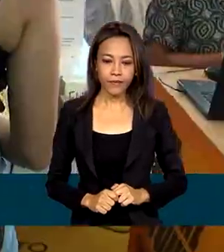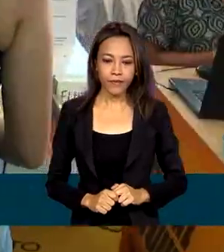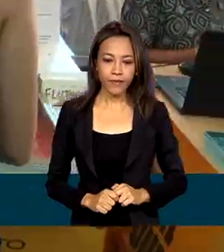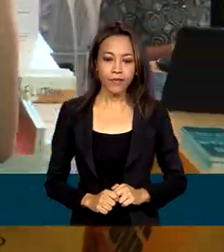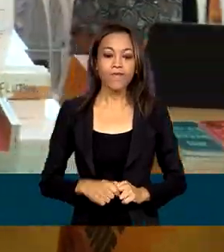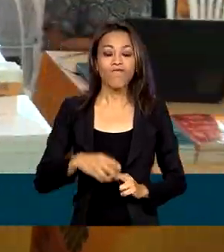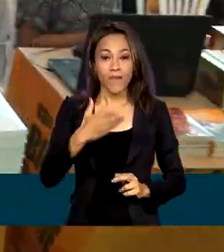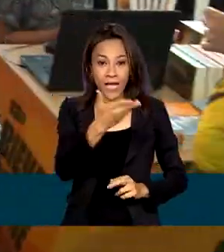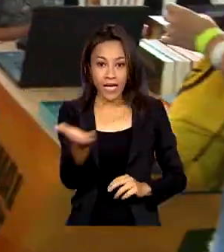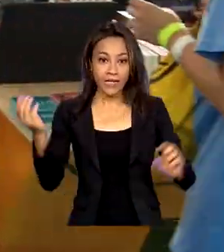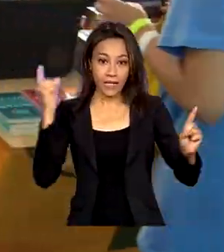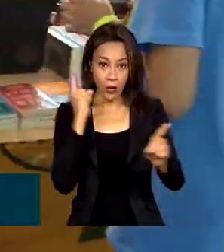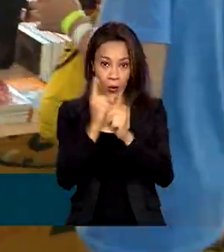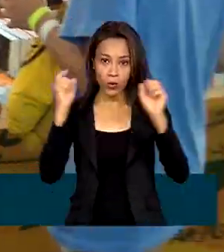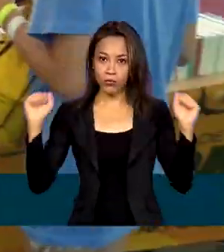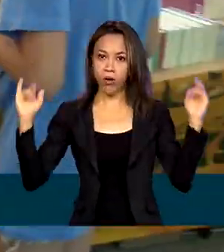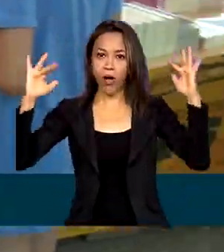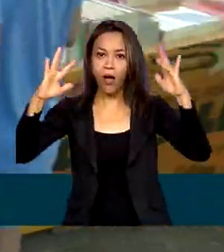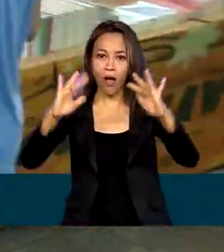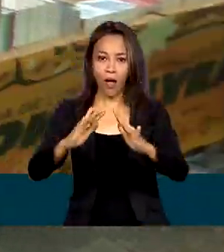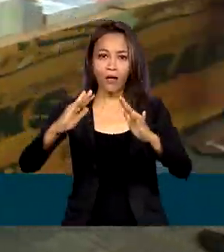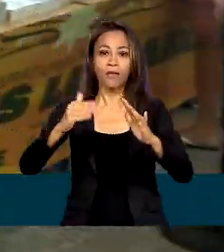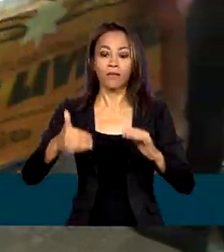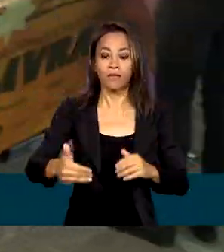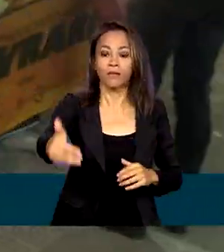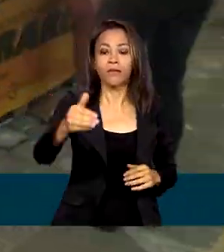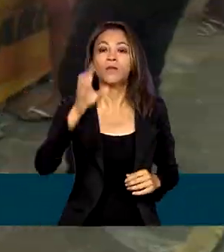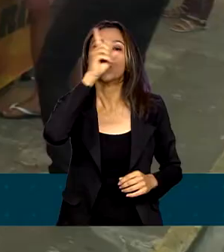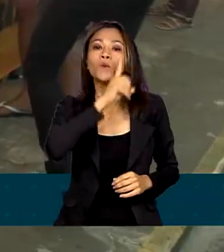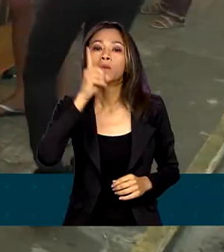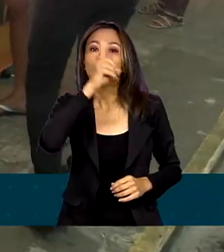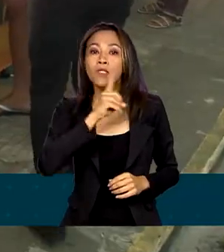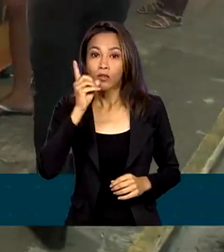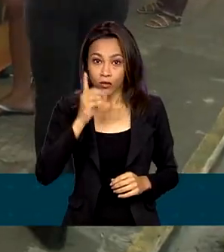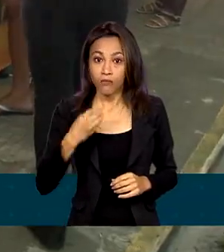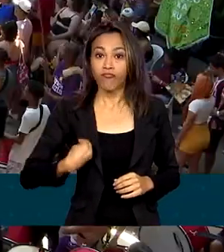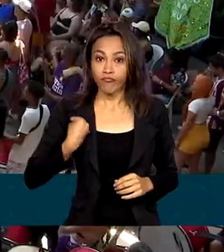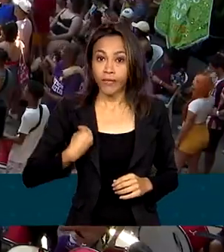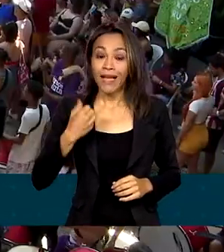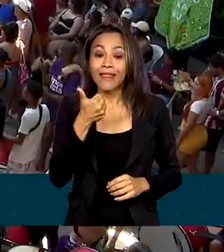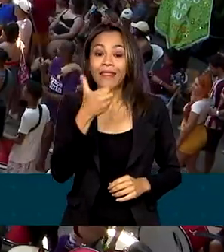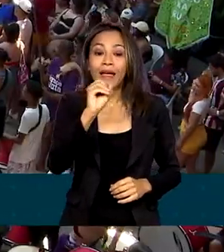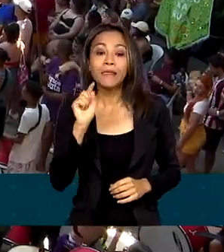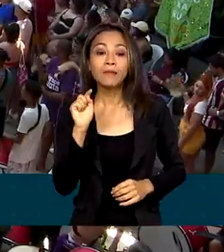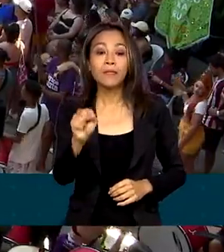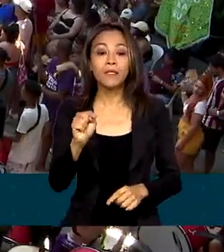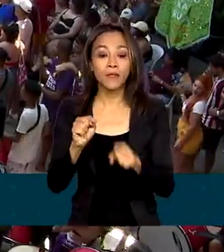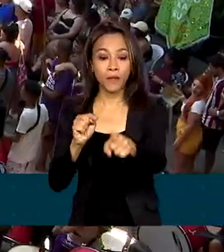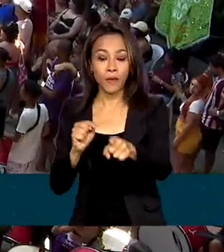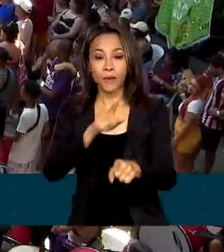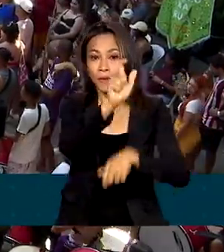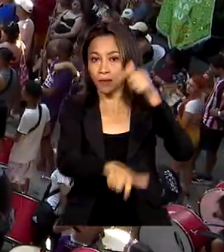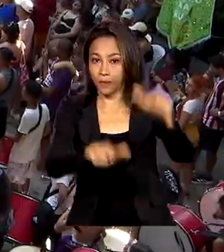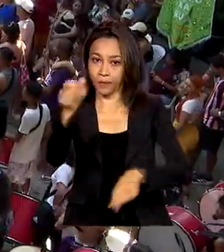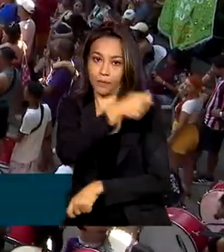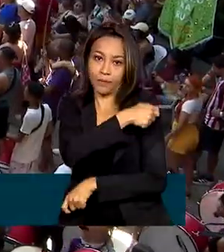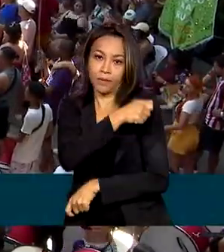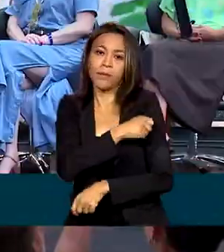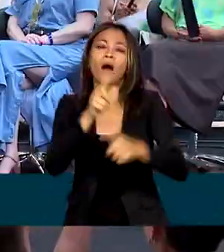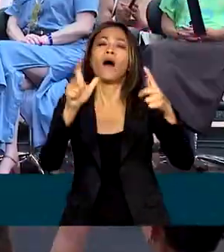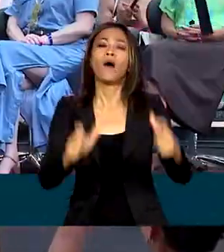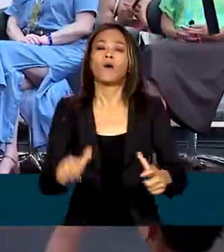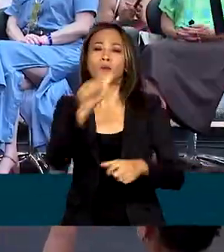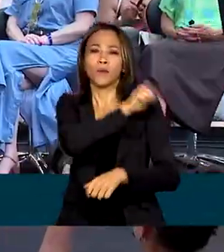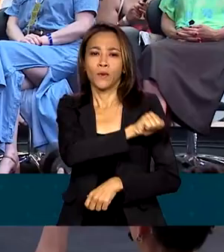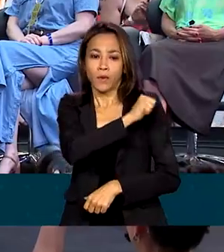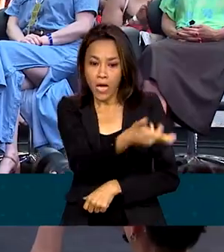A Bienal da Uni reúne até o próximo domingo cerca de 10 mil estudantes de todo o país na Fundição Progresso, no Rio de Janeiro.